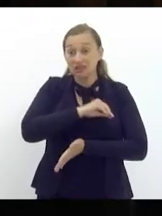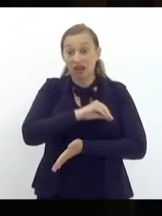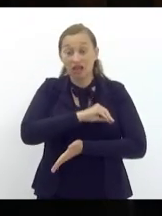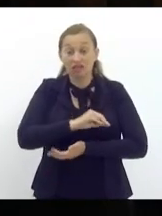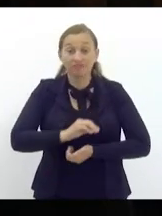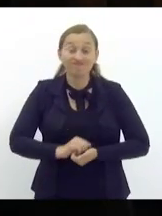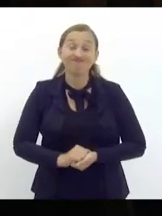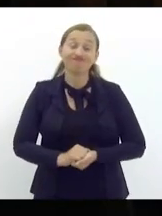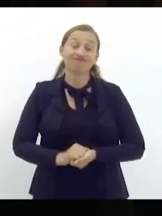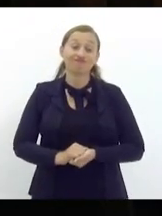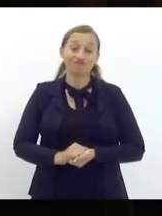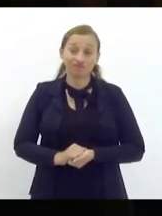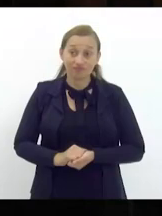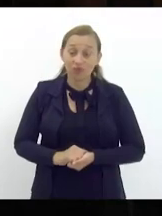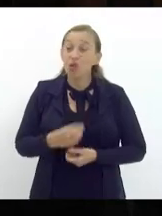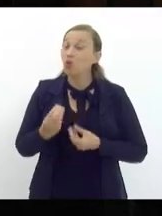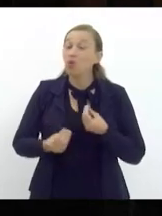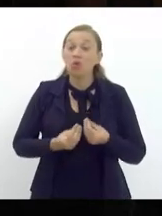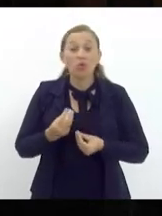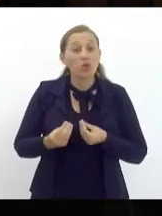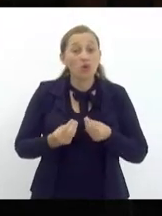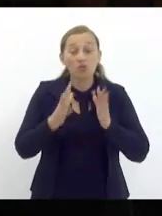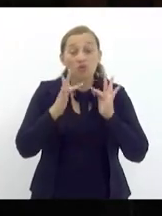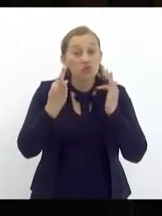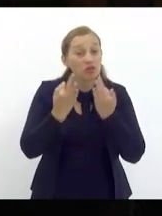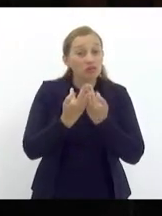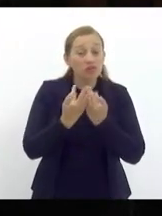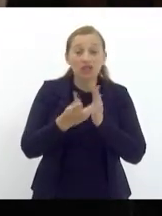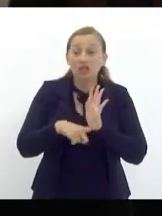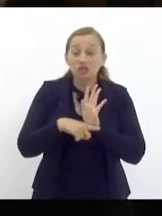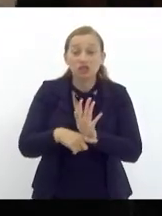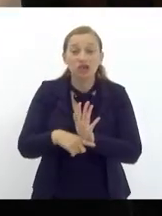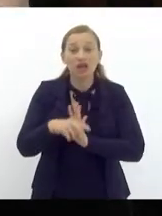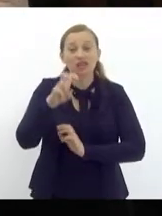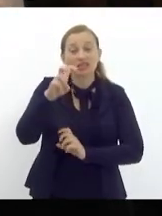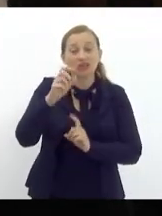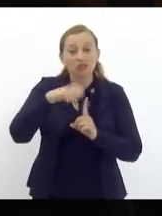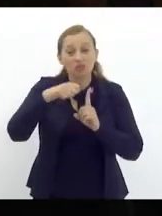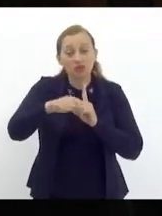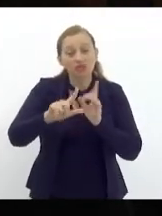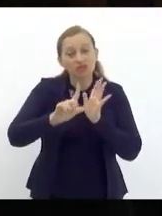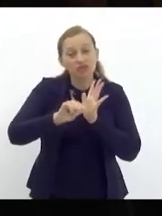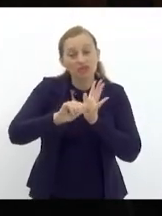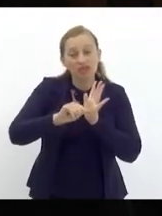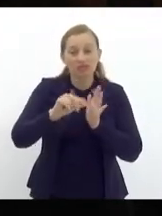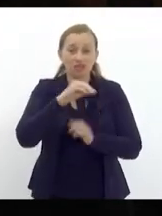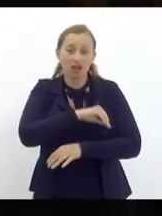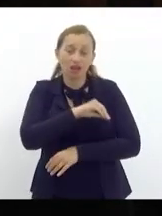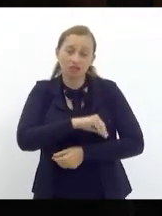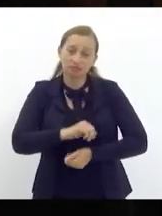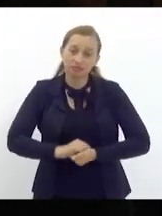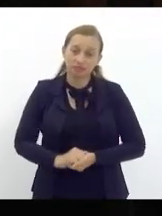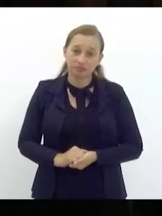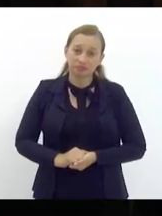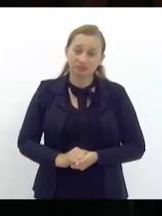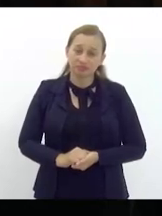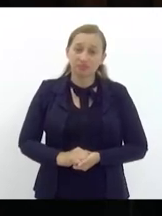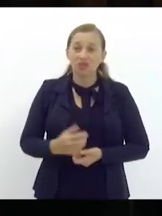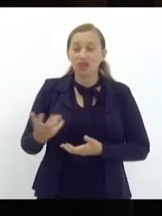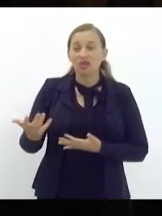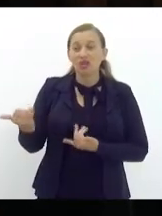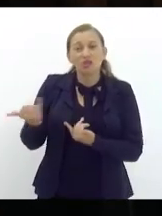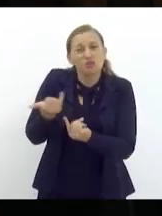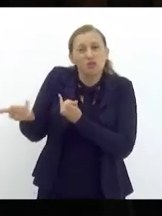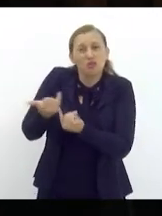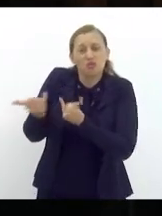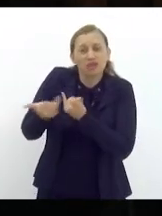e como se sustenta uma família com cinco meses de salários atrasados e eu tenho recebido